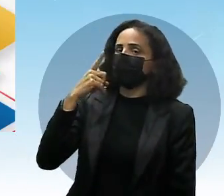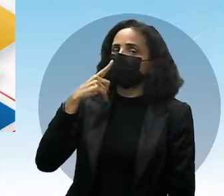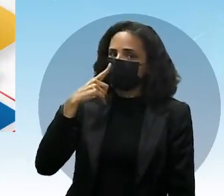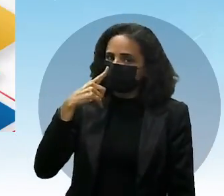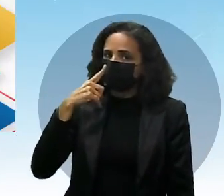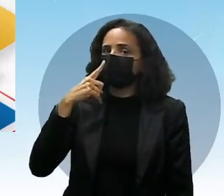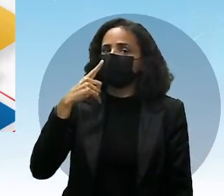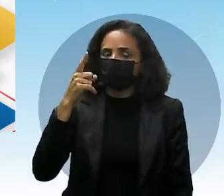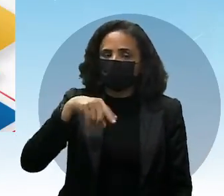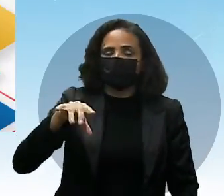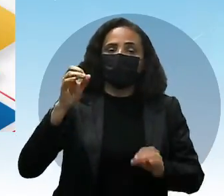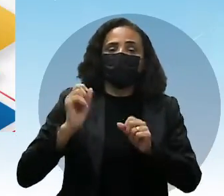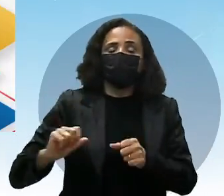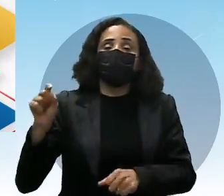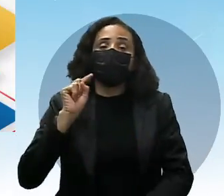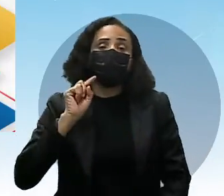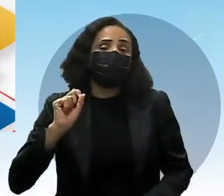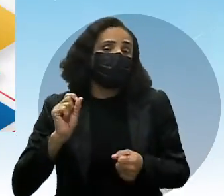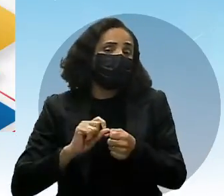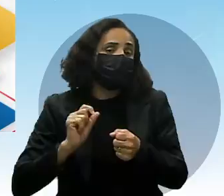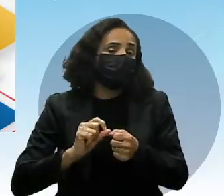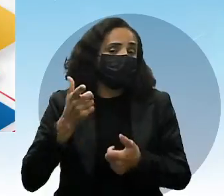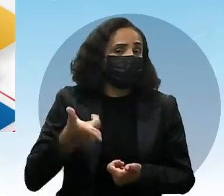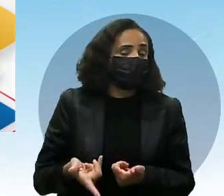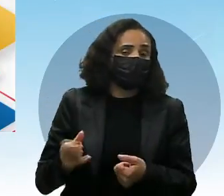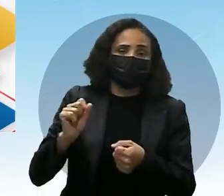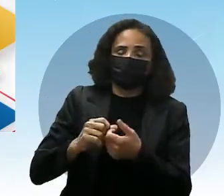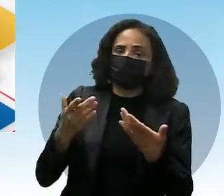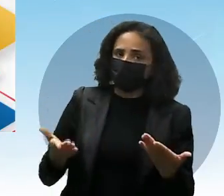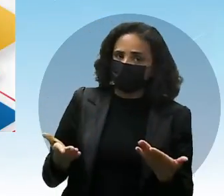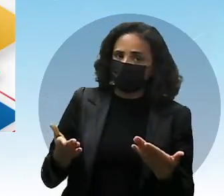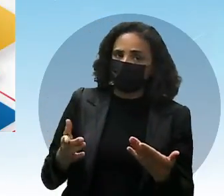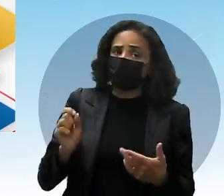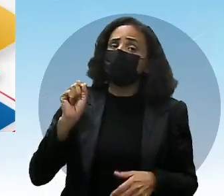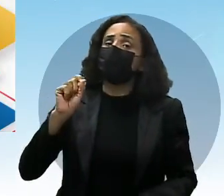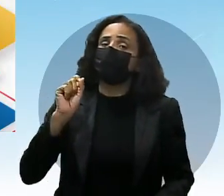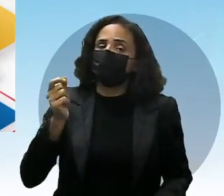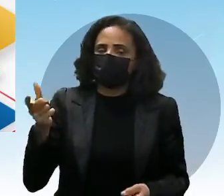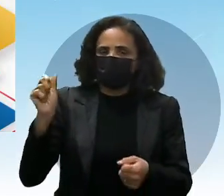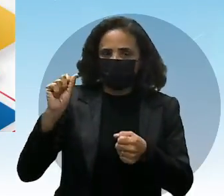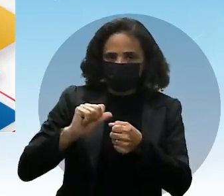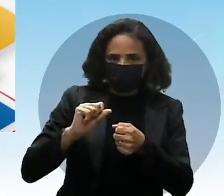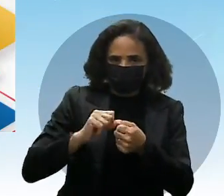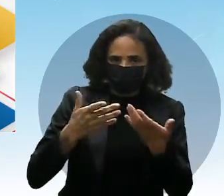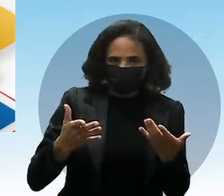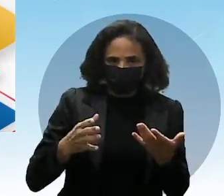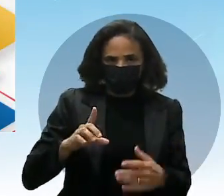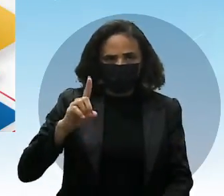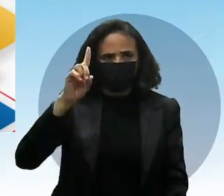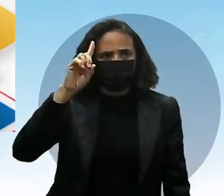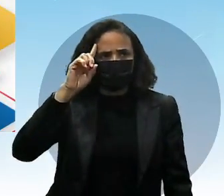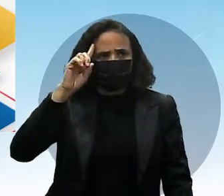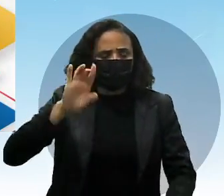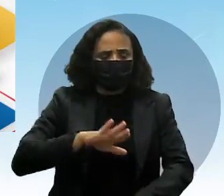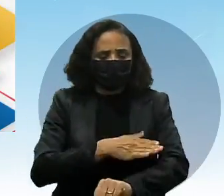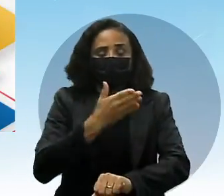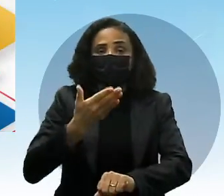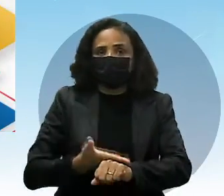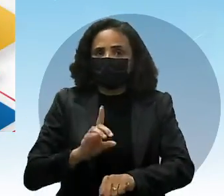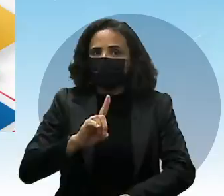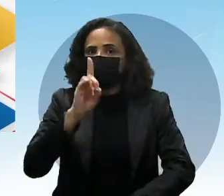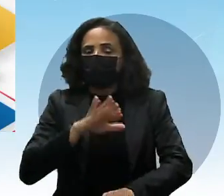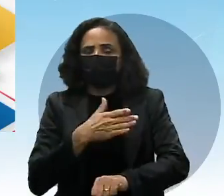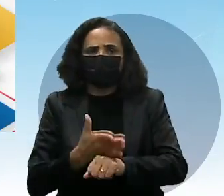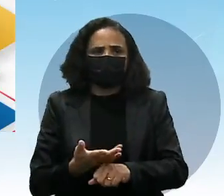O que você faz? O que você faz o dia todo, né? Que não pode, tem um